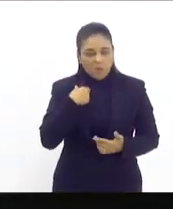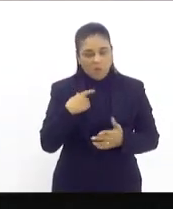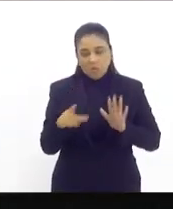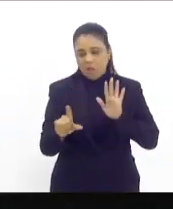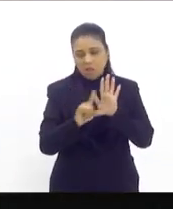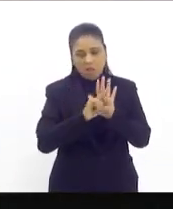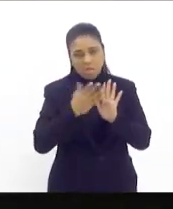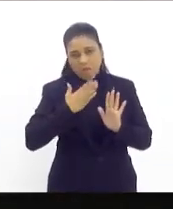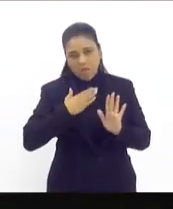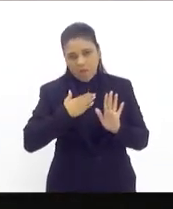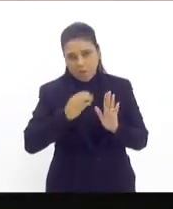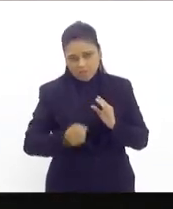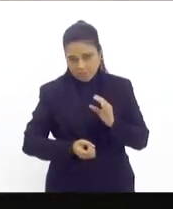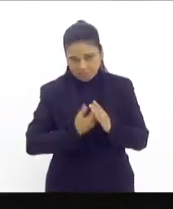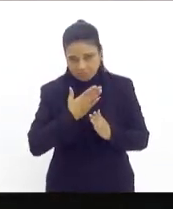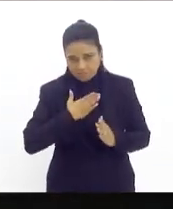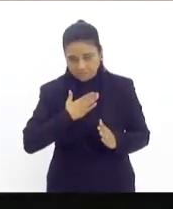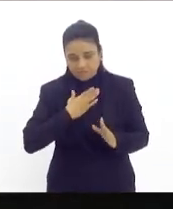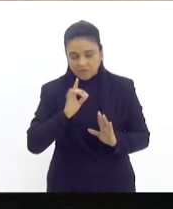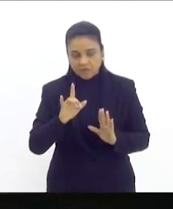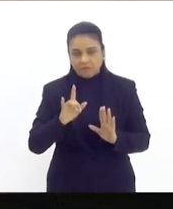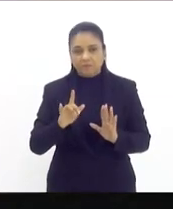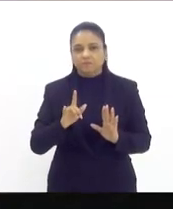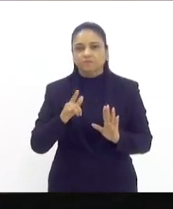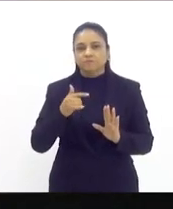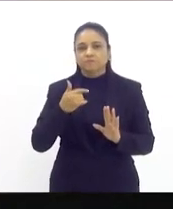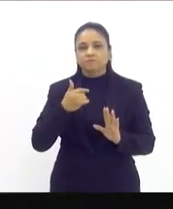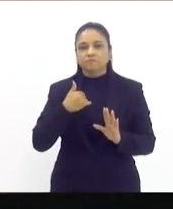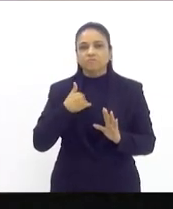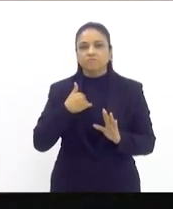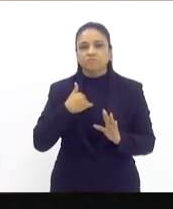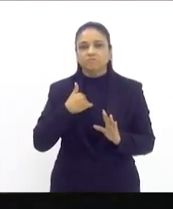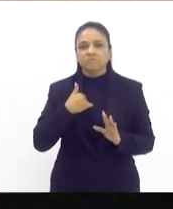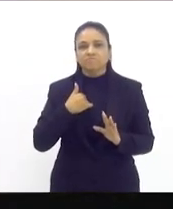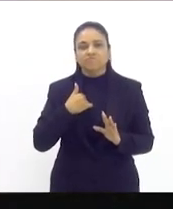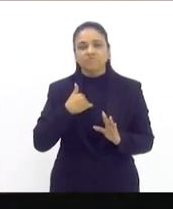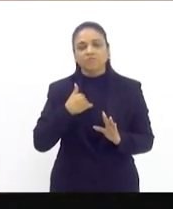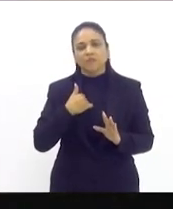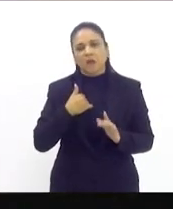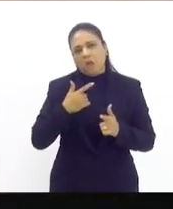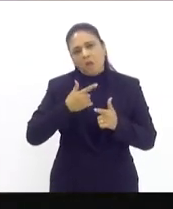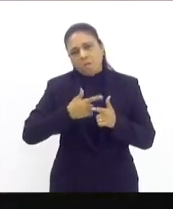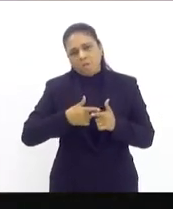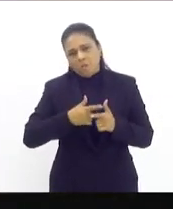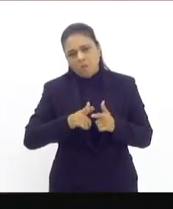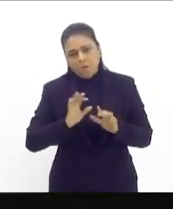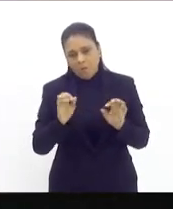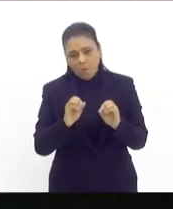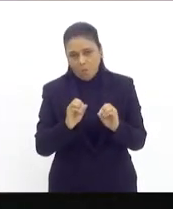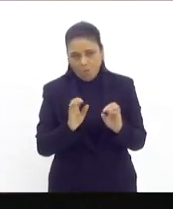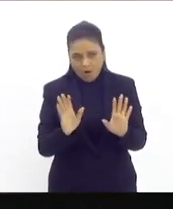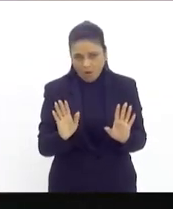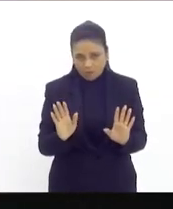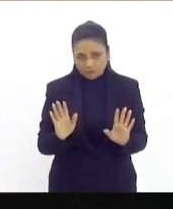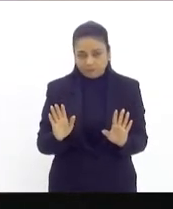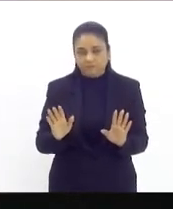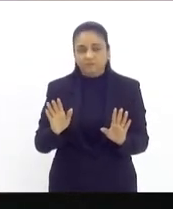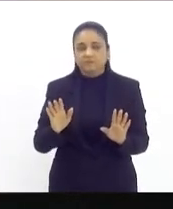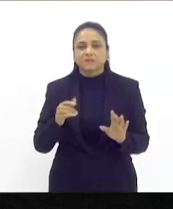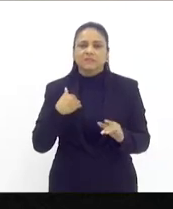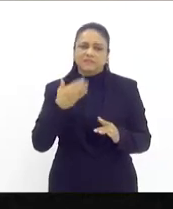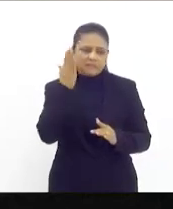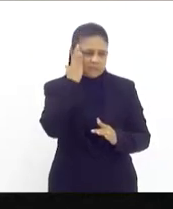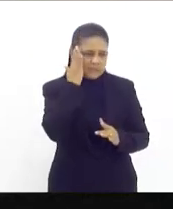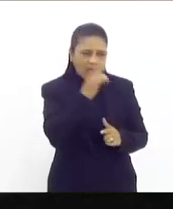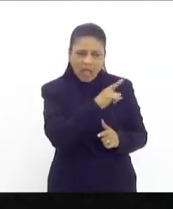própria, por mais que não considere nenhum problema fazê-lo. Todos sabem aqui,